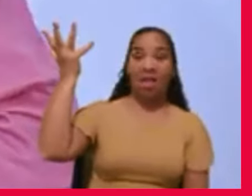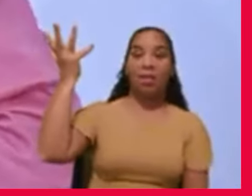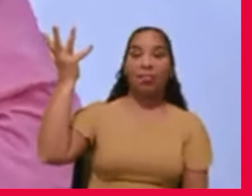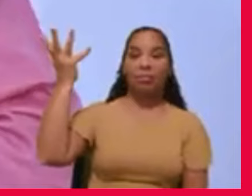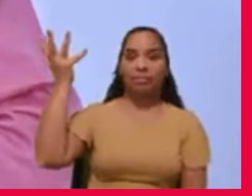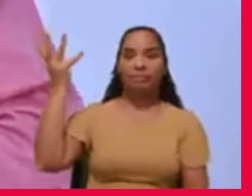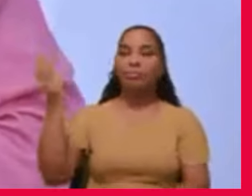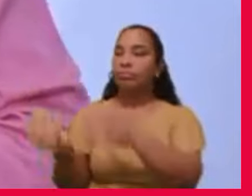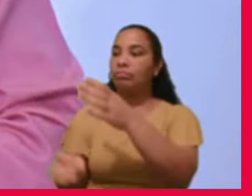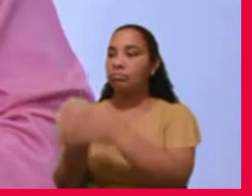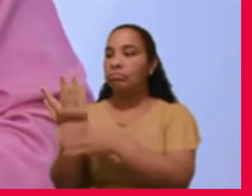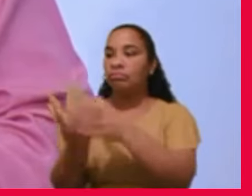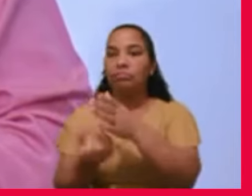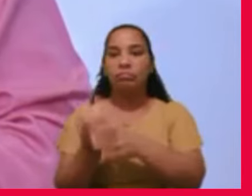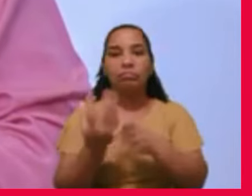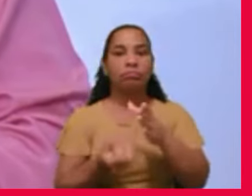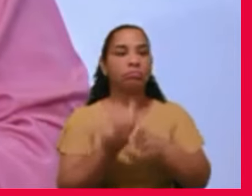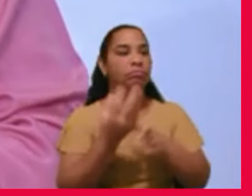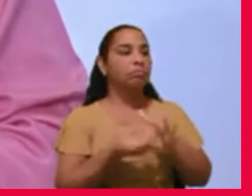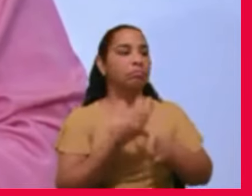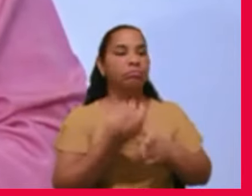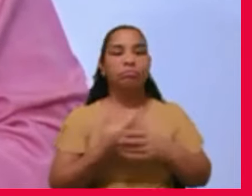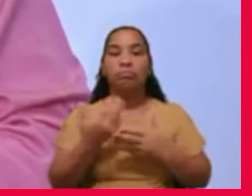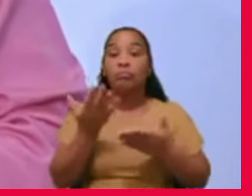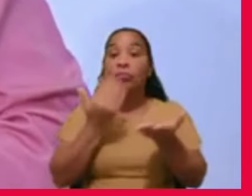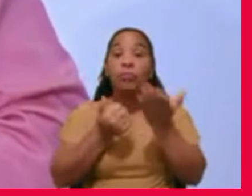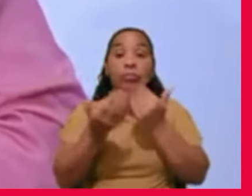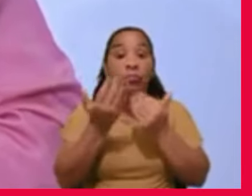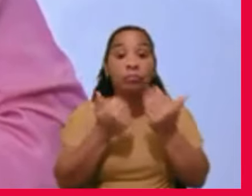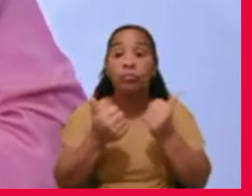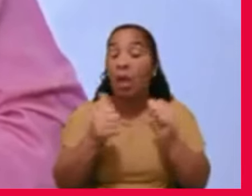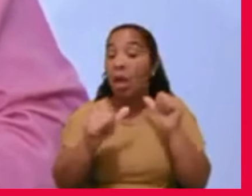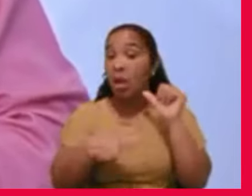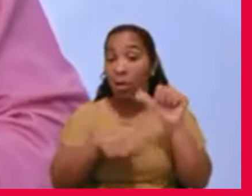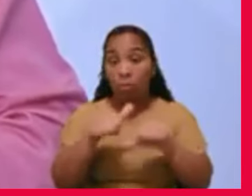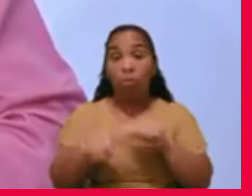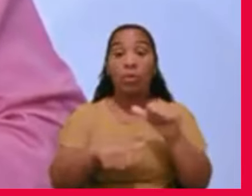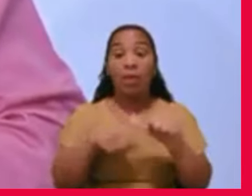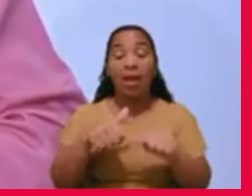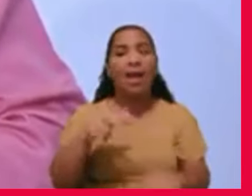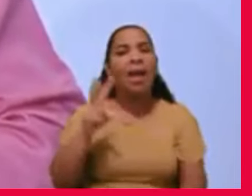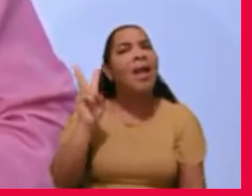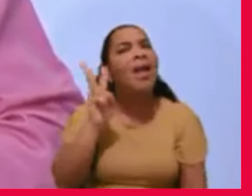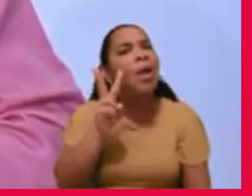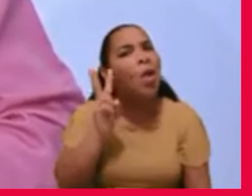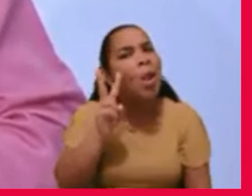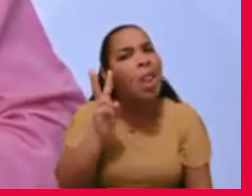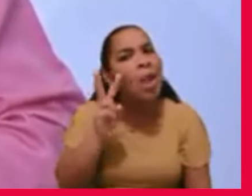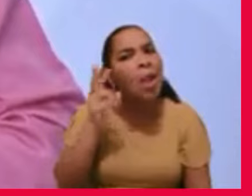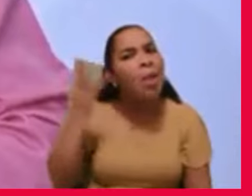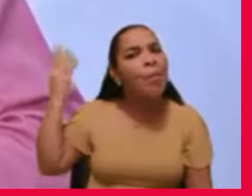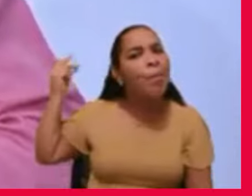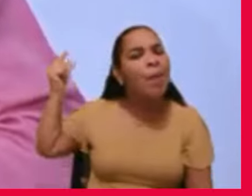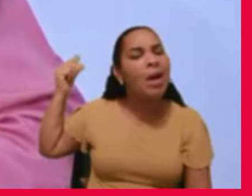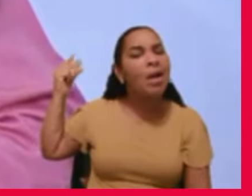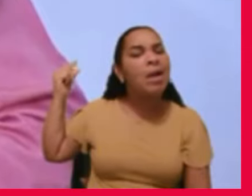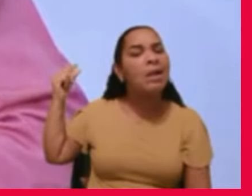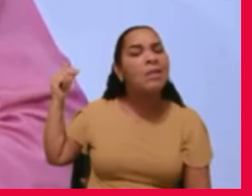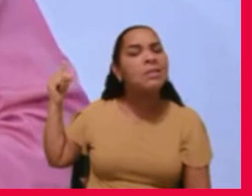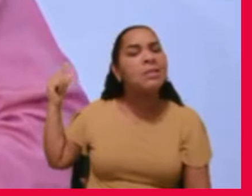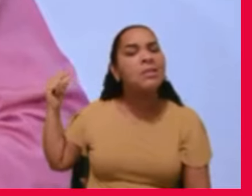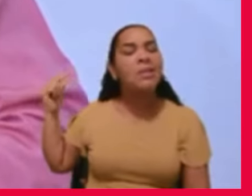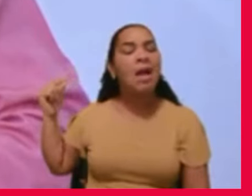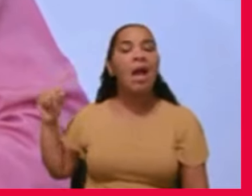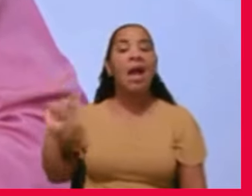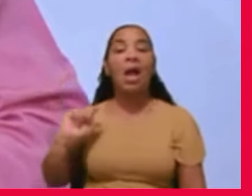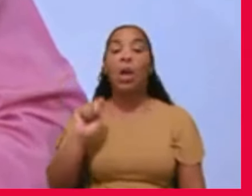inimagináveis à nossa alimentação hoje. Eu me lembro que era muito chique, e ainda é, comer